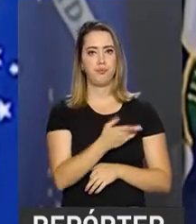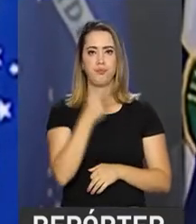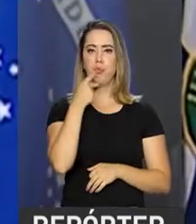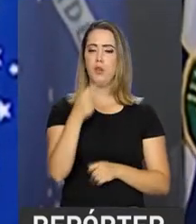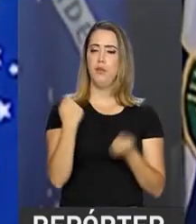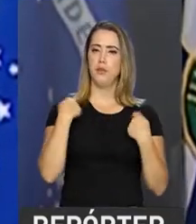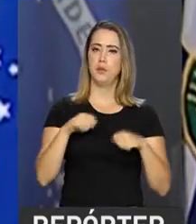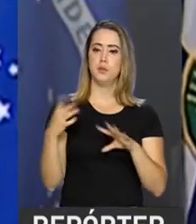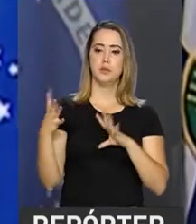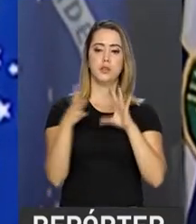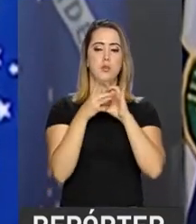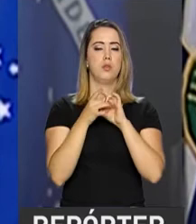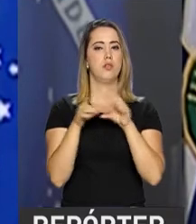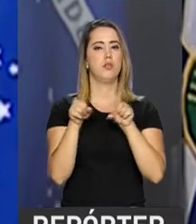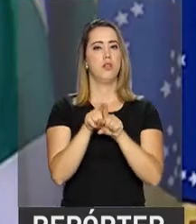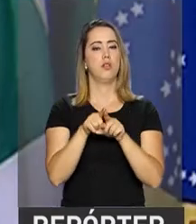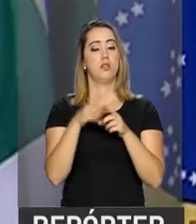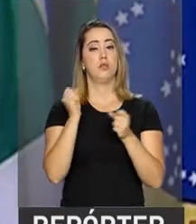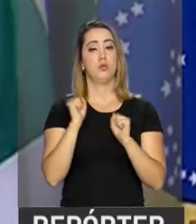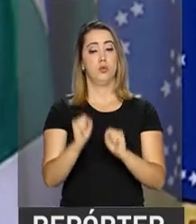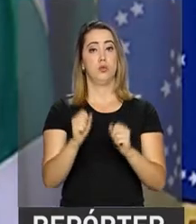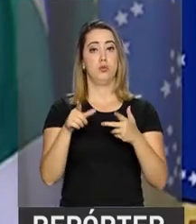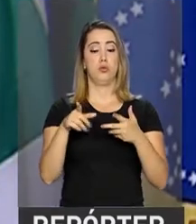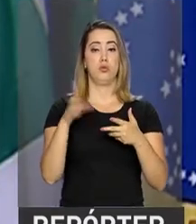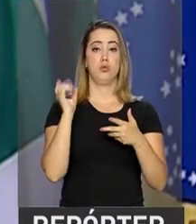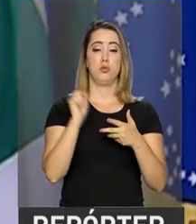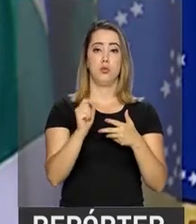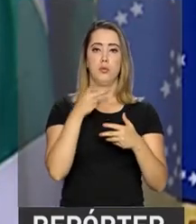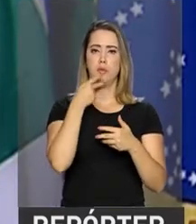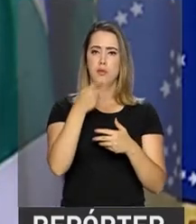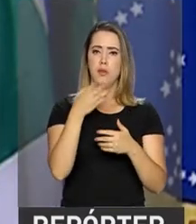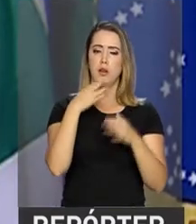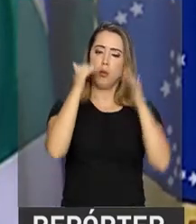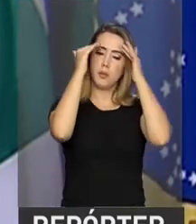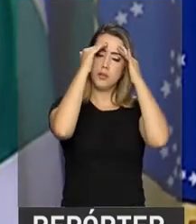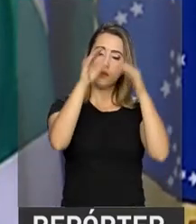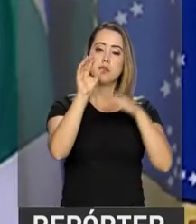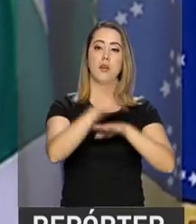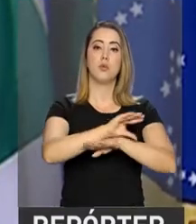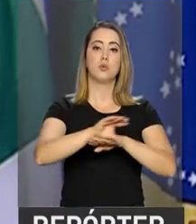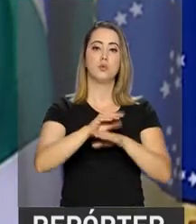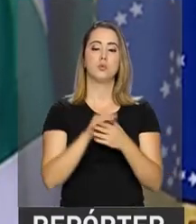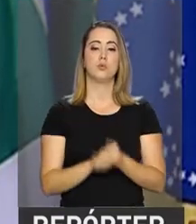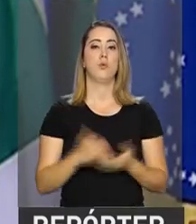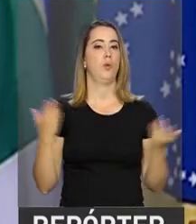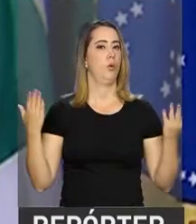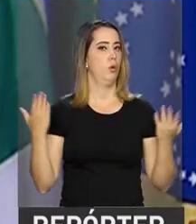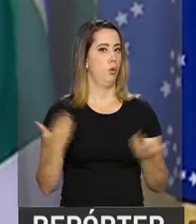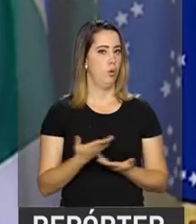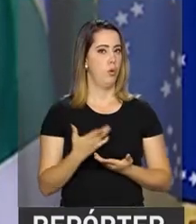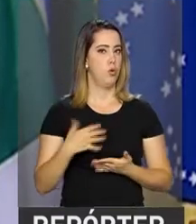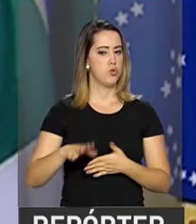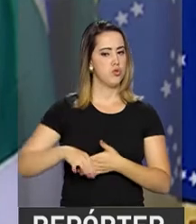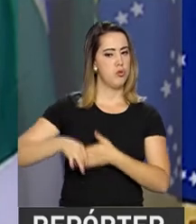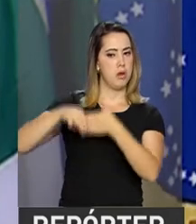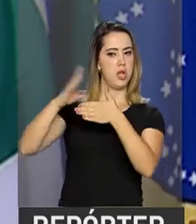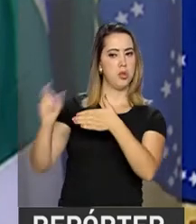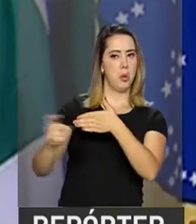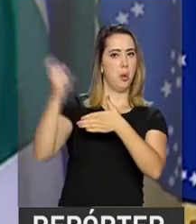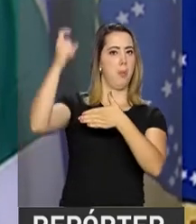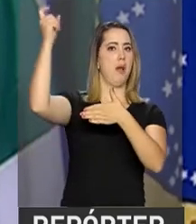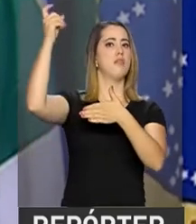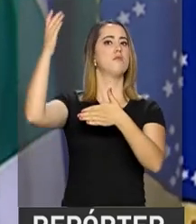harmonia entre os poderes e ressaltou a importância de seguir a Constituição. A autoridade suprema não está